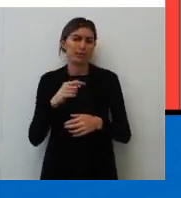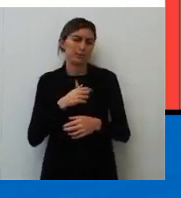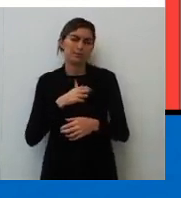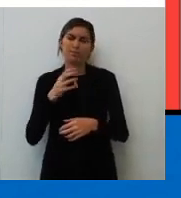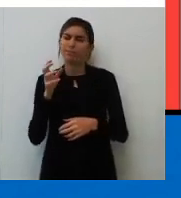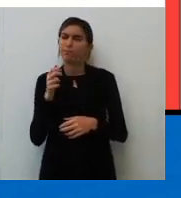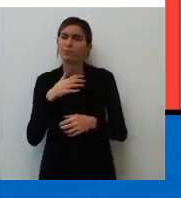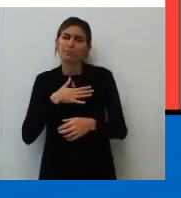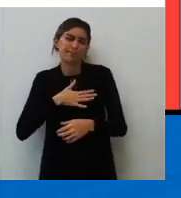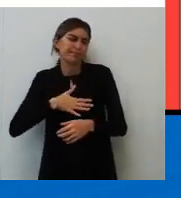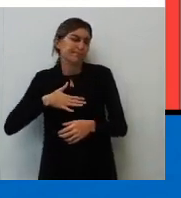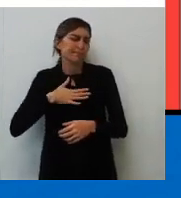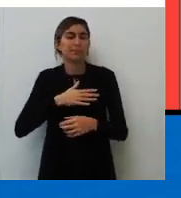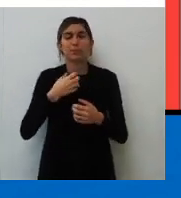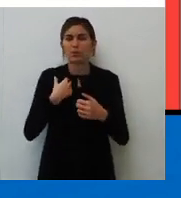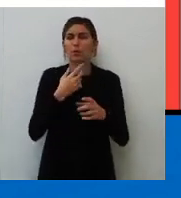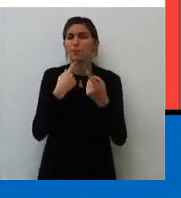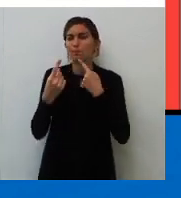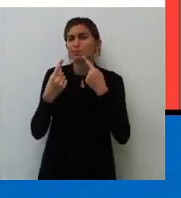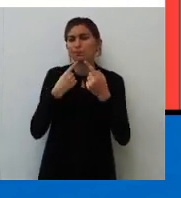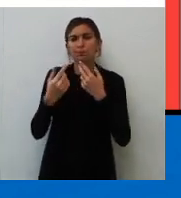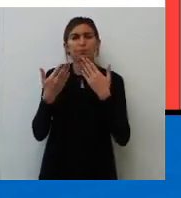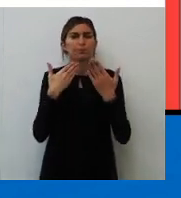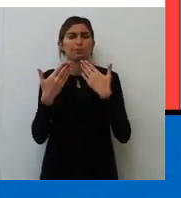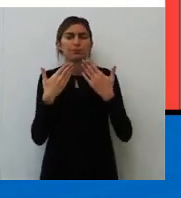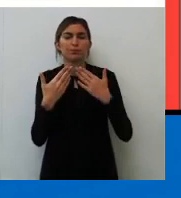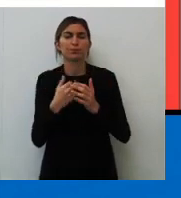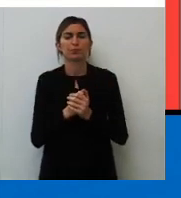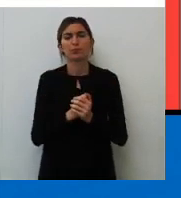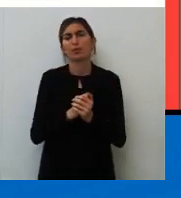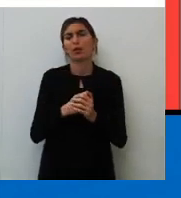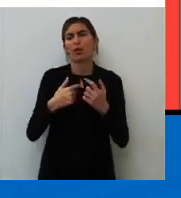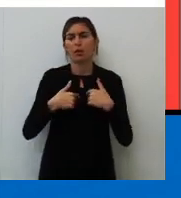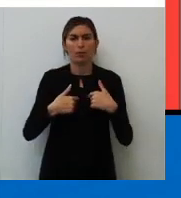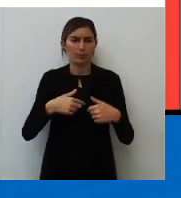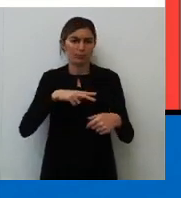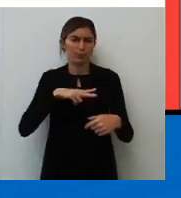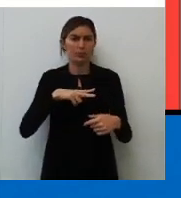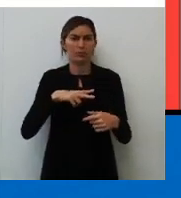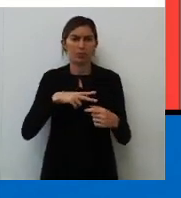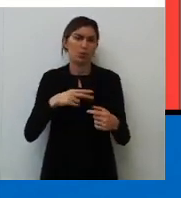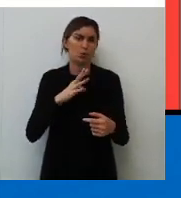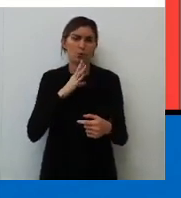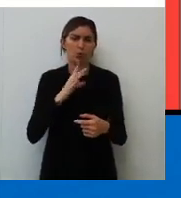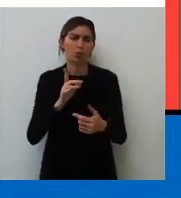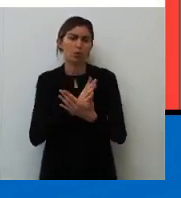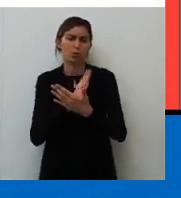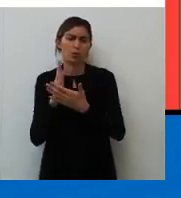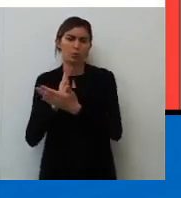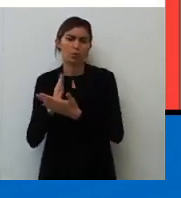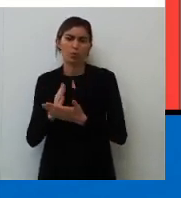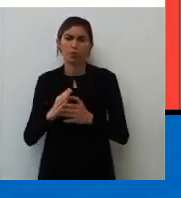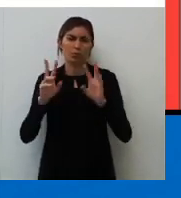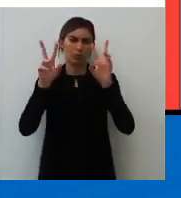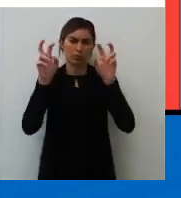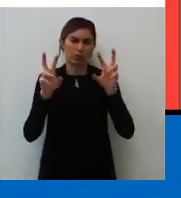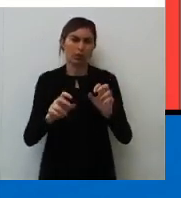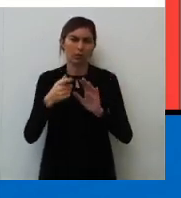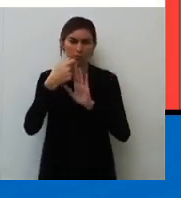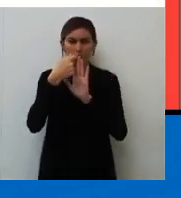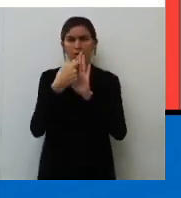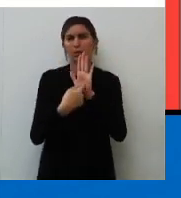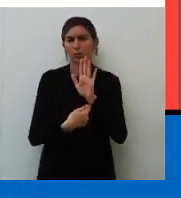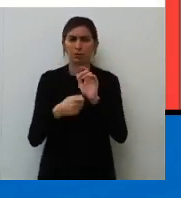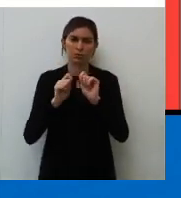Sou fanzaço dele. E a gente já discutiu, já falou sobre isso. Eu, particularmente, desconheço algum tema de redação.